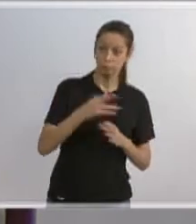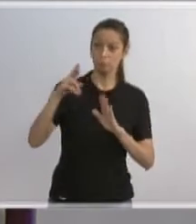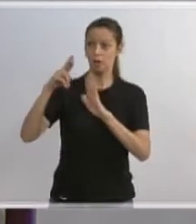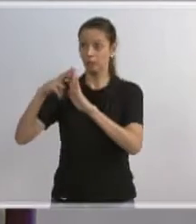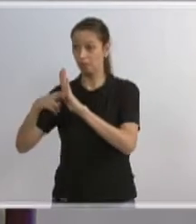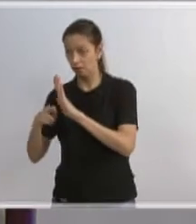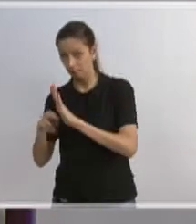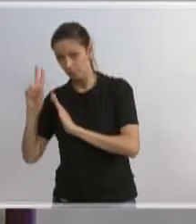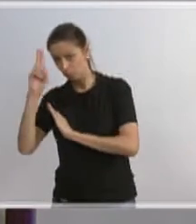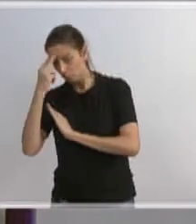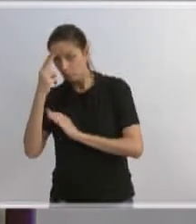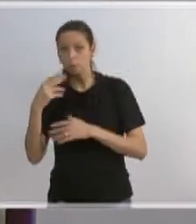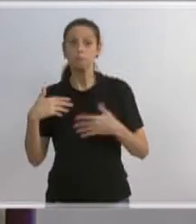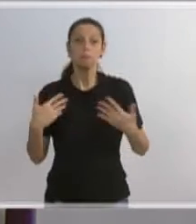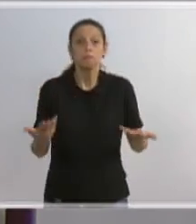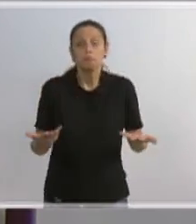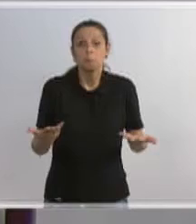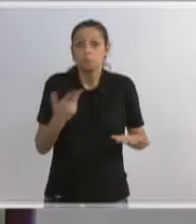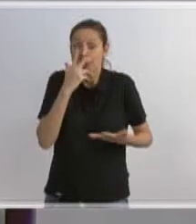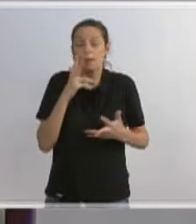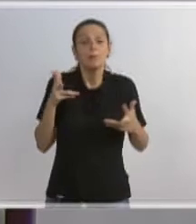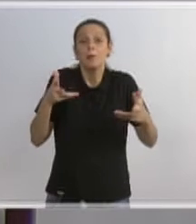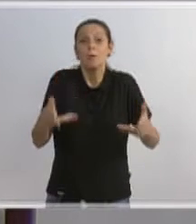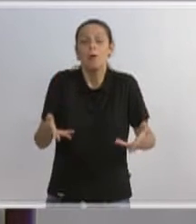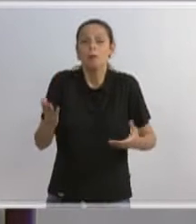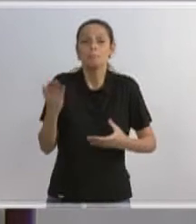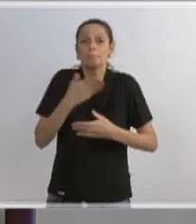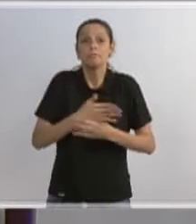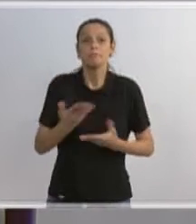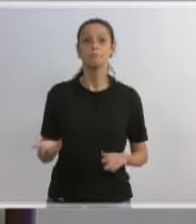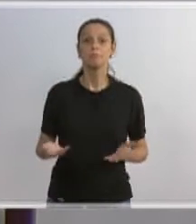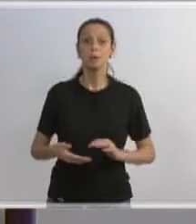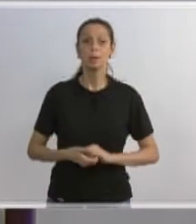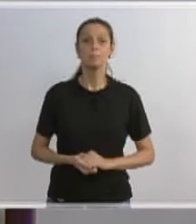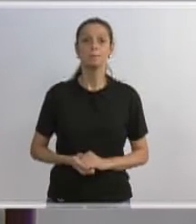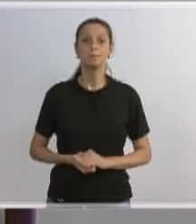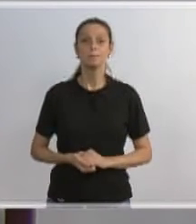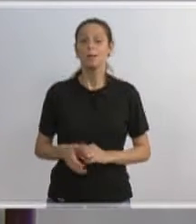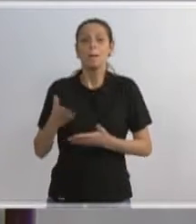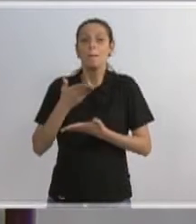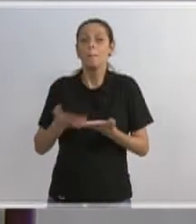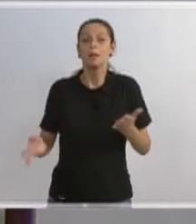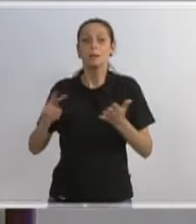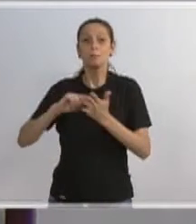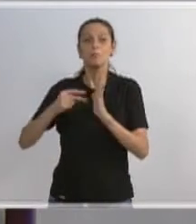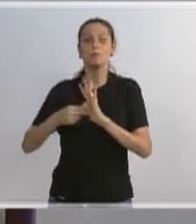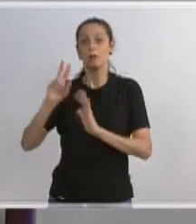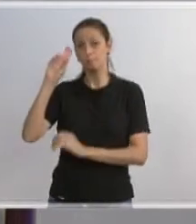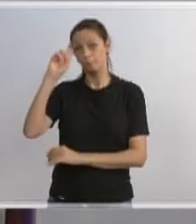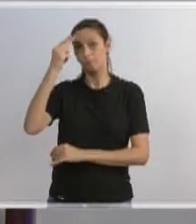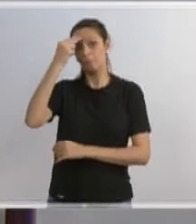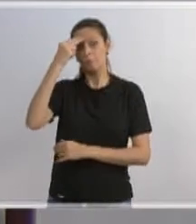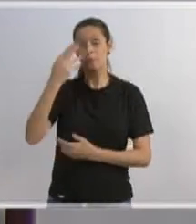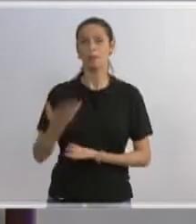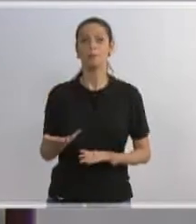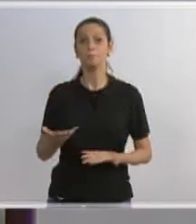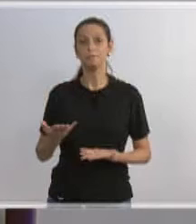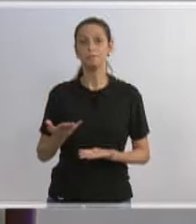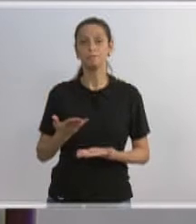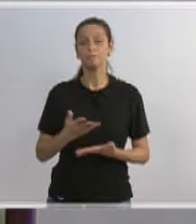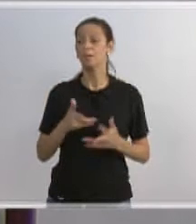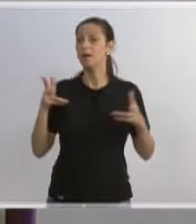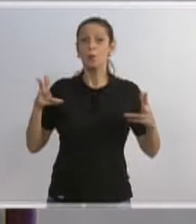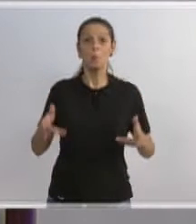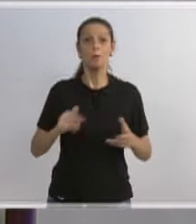que diz as leis do trânsito, vai perder a essência? Vamos começar a trabalhar que nem o